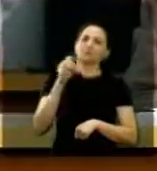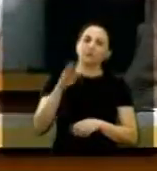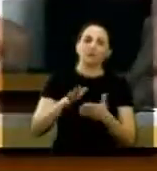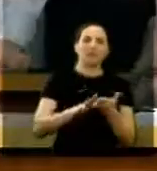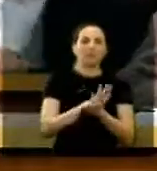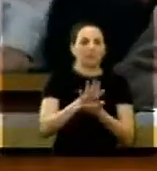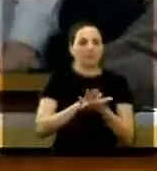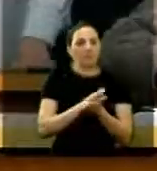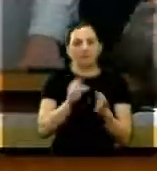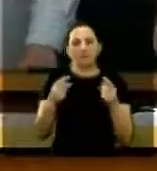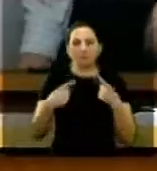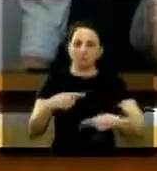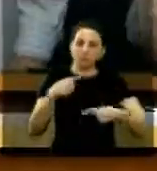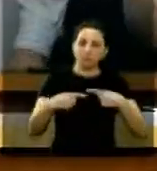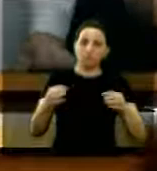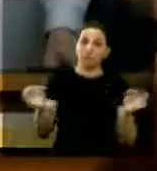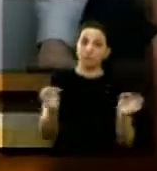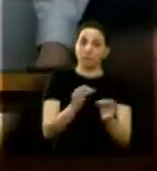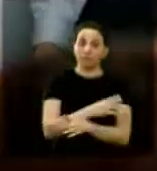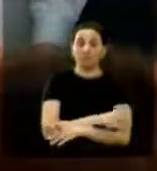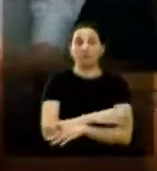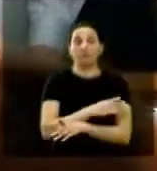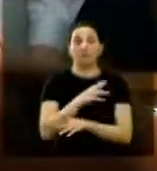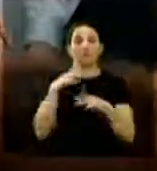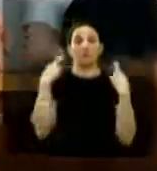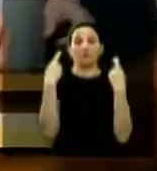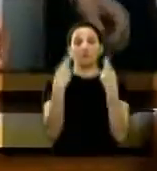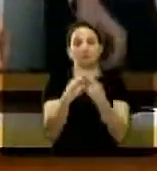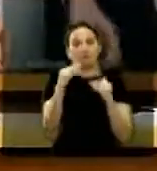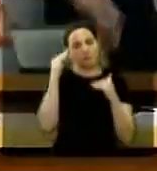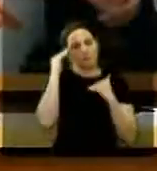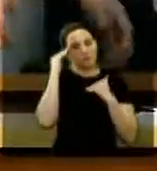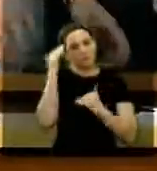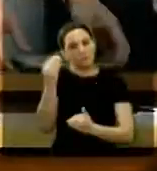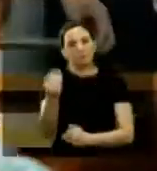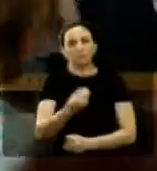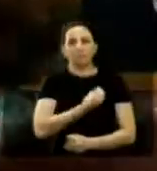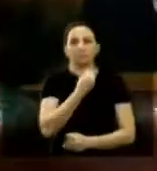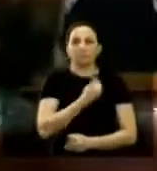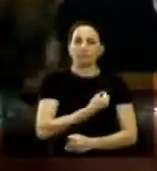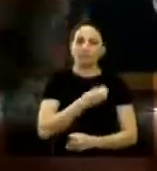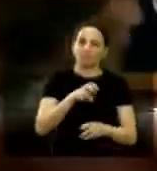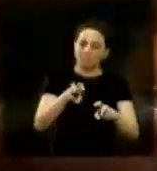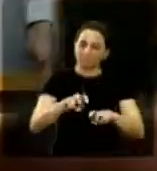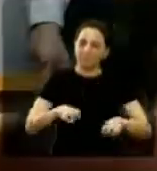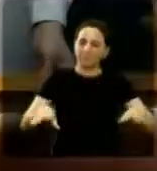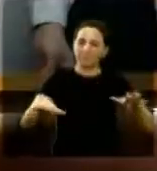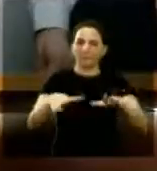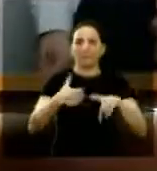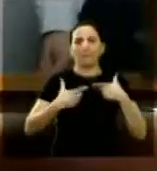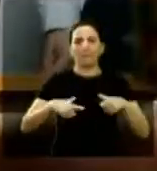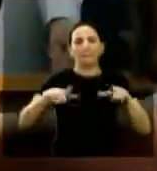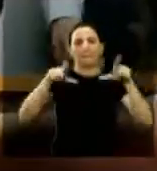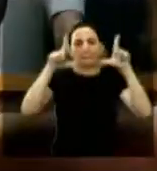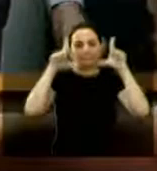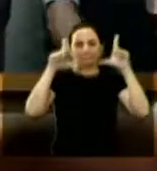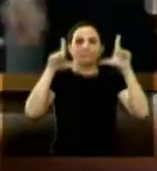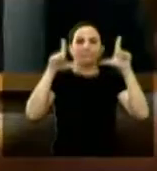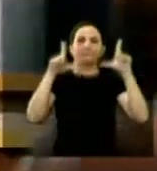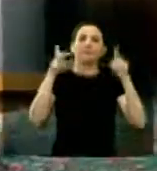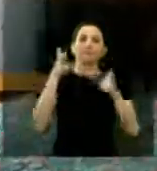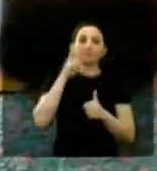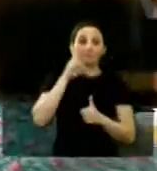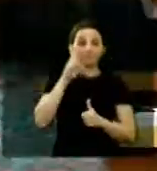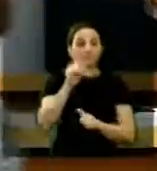proteção de Deus declaro encerrados os trabalhos da presente sessão agradecendo a presença de todos em plenário aqueles que nos acompanharam para a TV